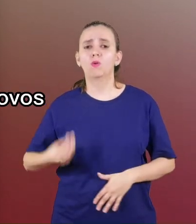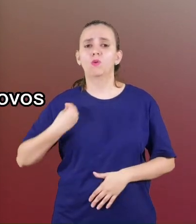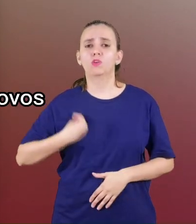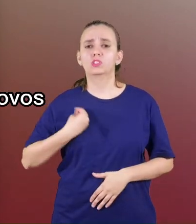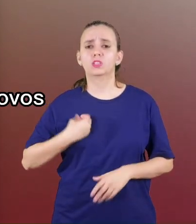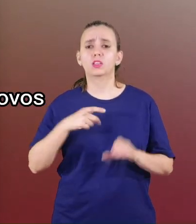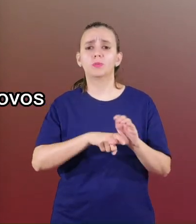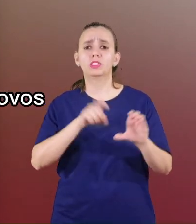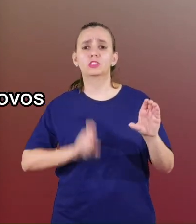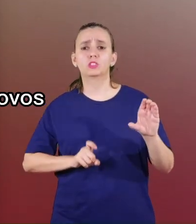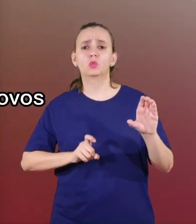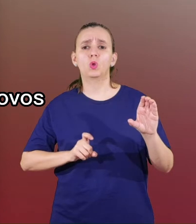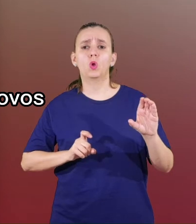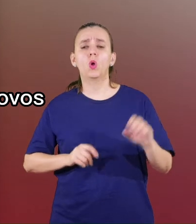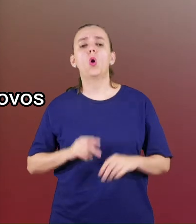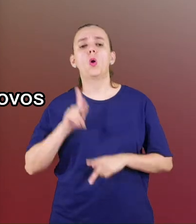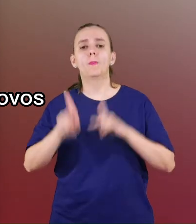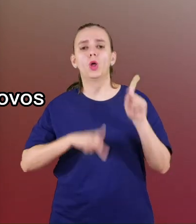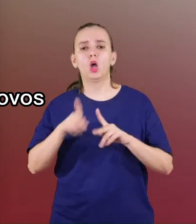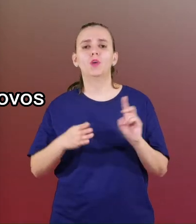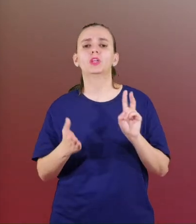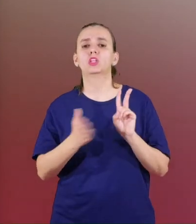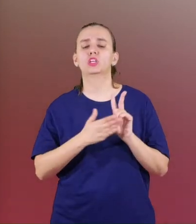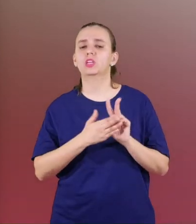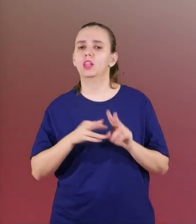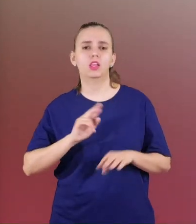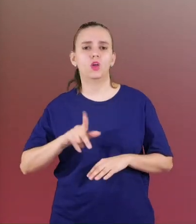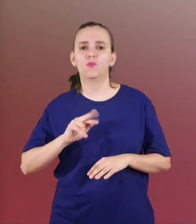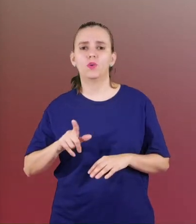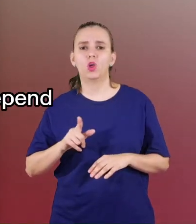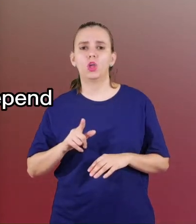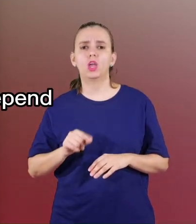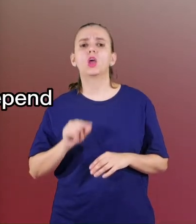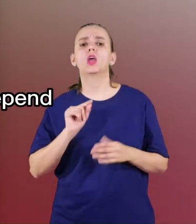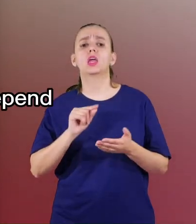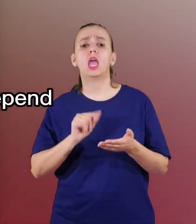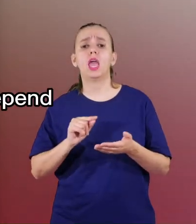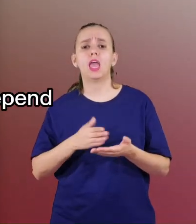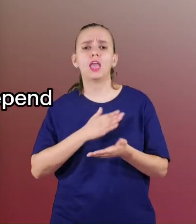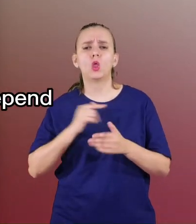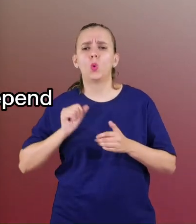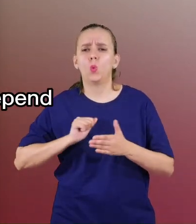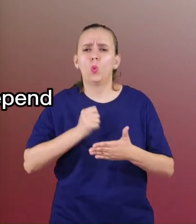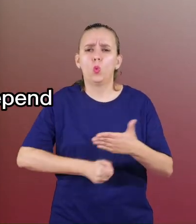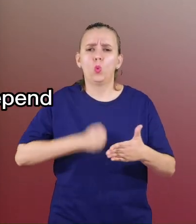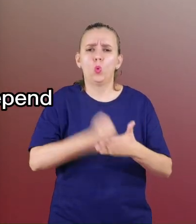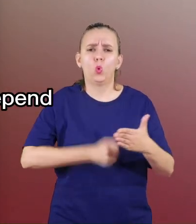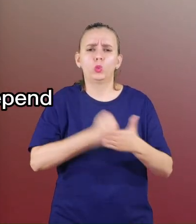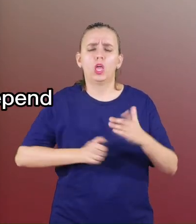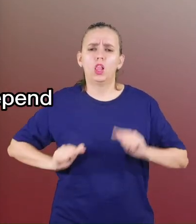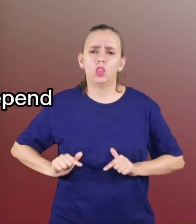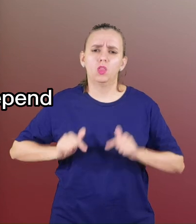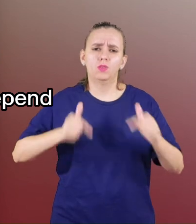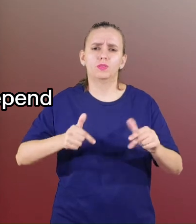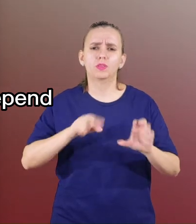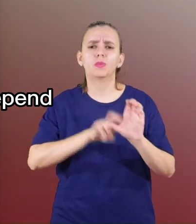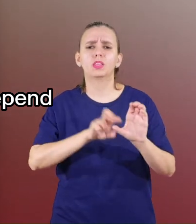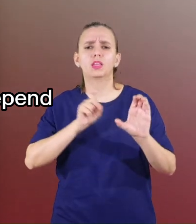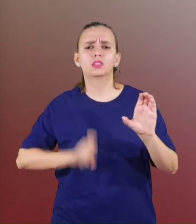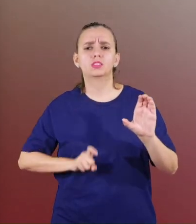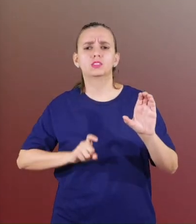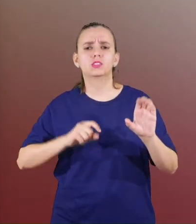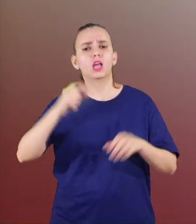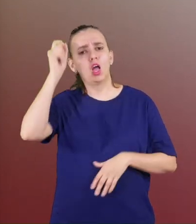independência para os povos indígenas não foi consolidada, ainda estamos aí lutando pela nossa independência